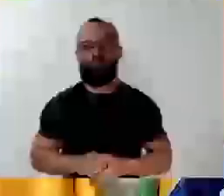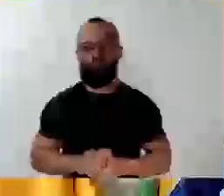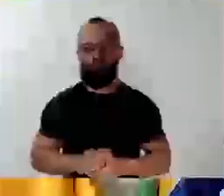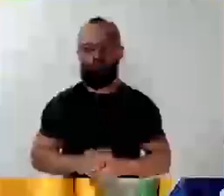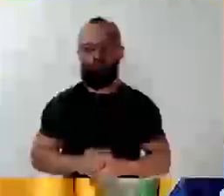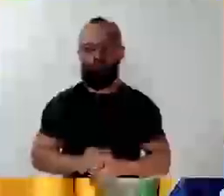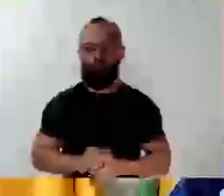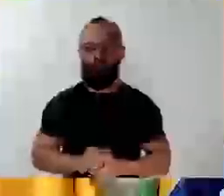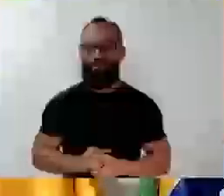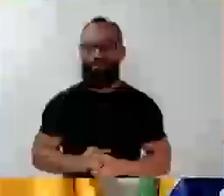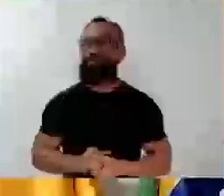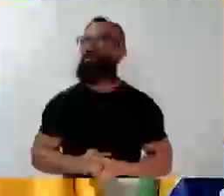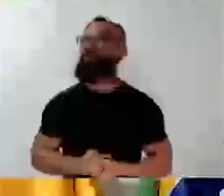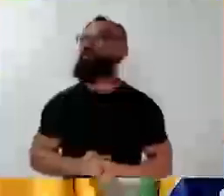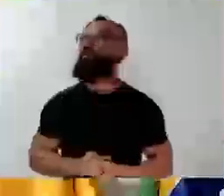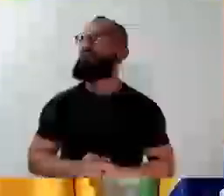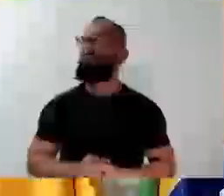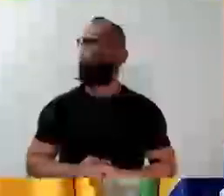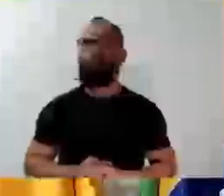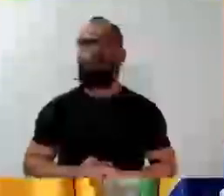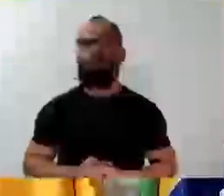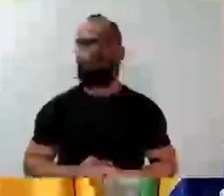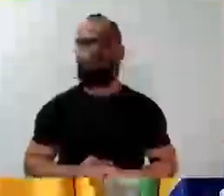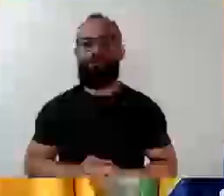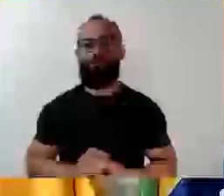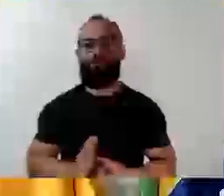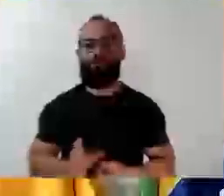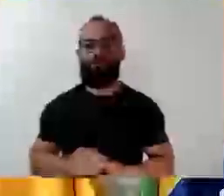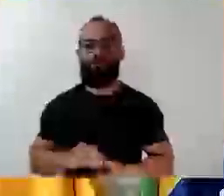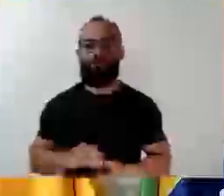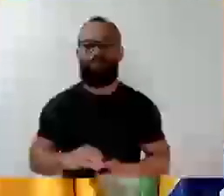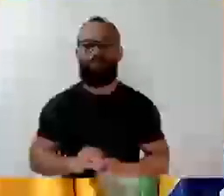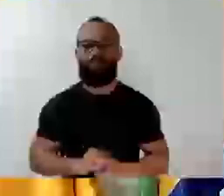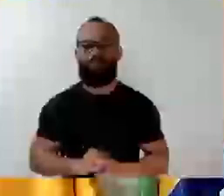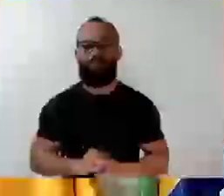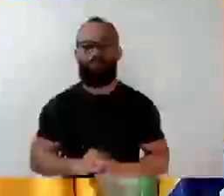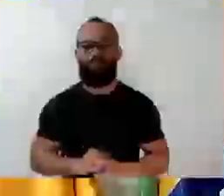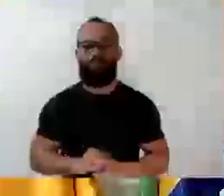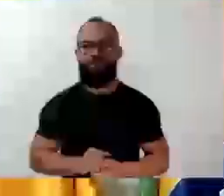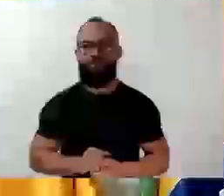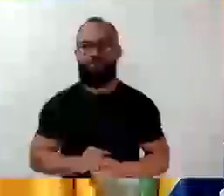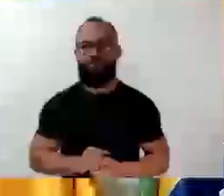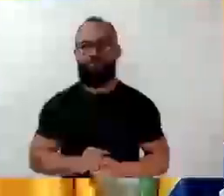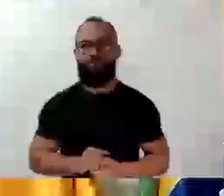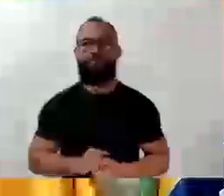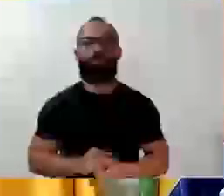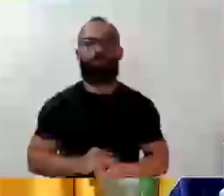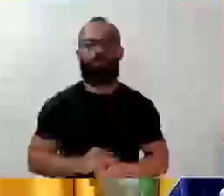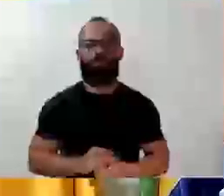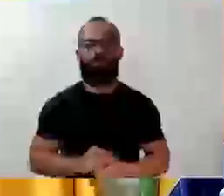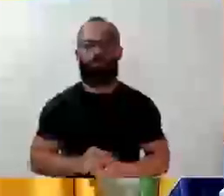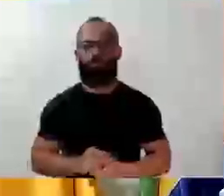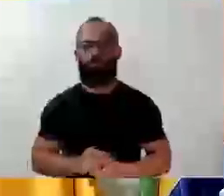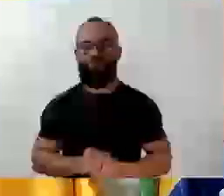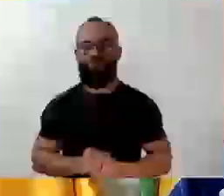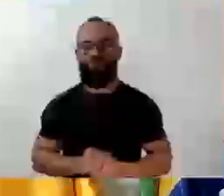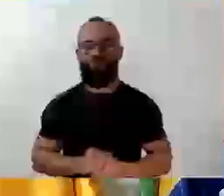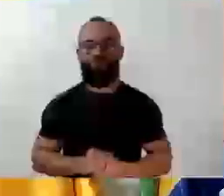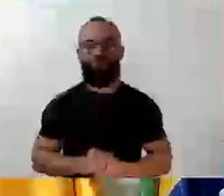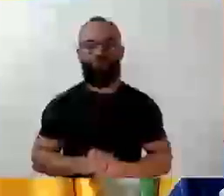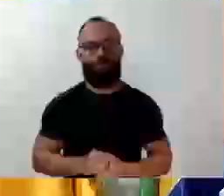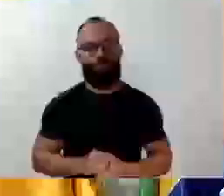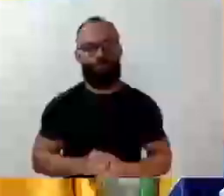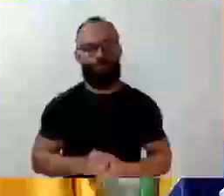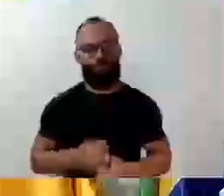Obrigada, vereador. Vamos, se Deus quiser, amanhã vamos agendar uma visita, então, para a gente dar continuidade ao nosso